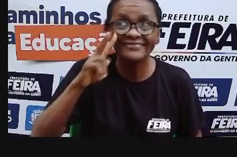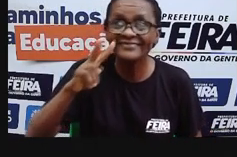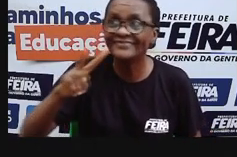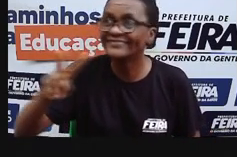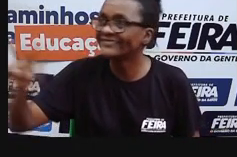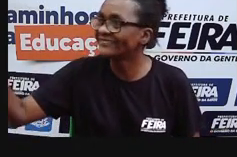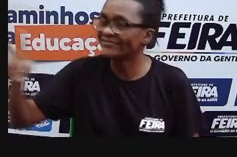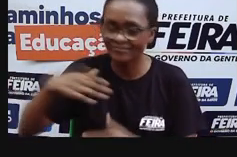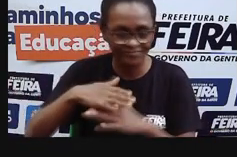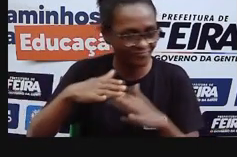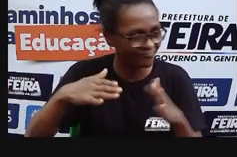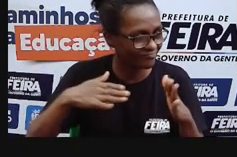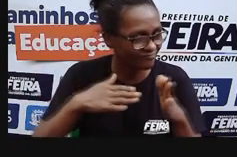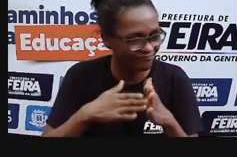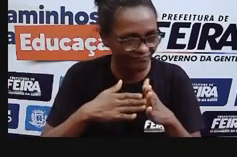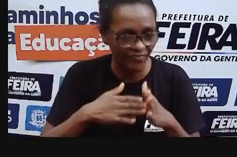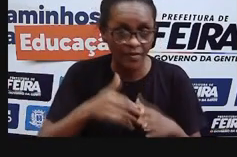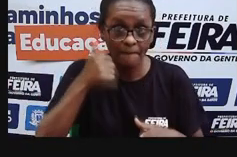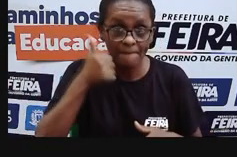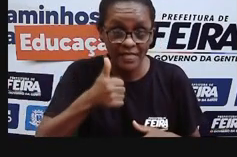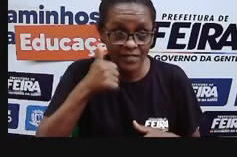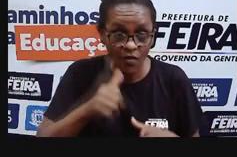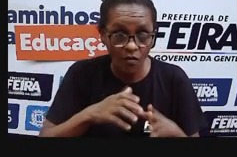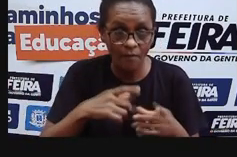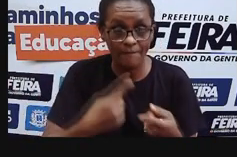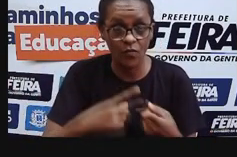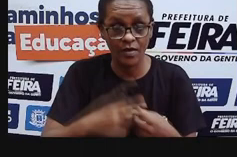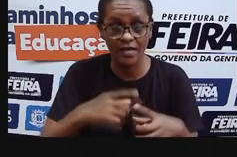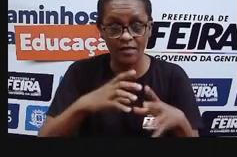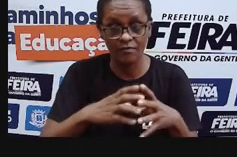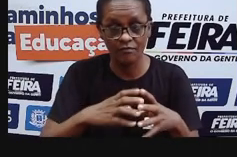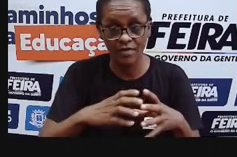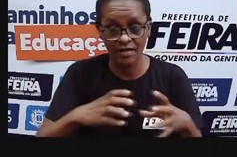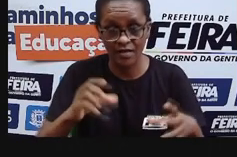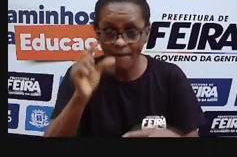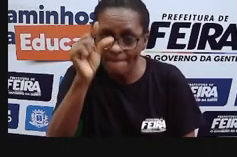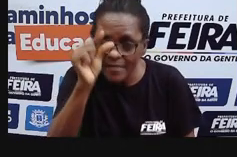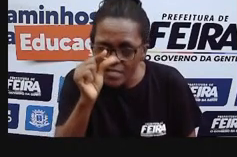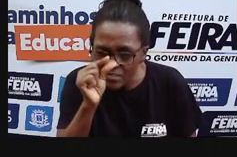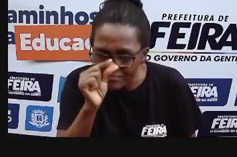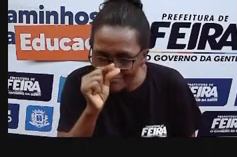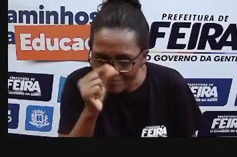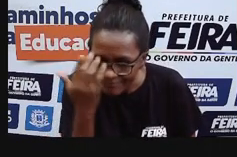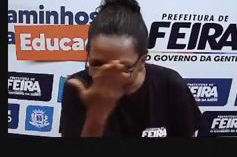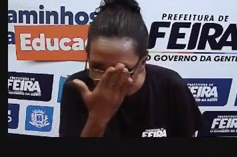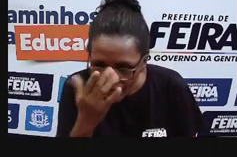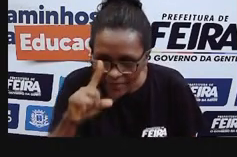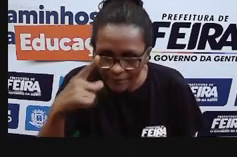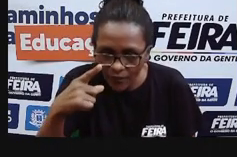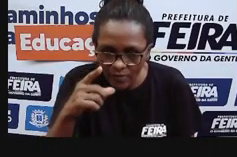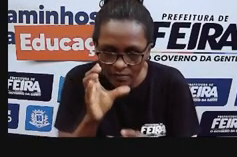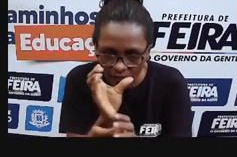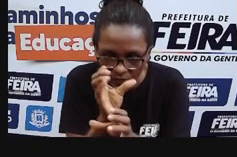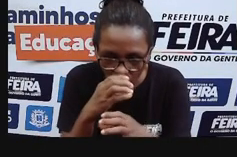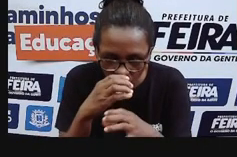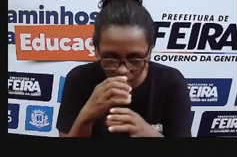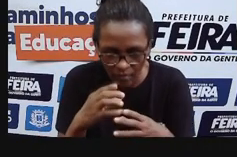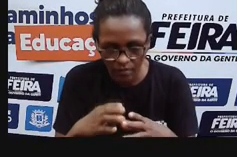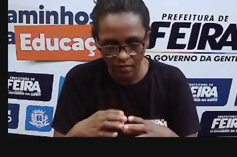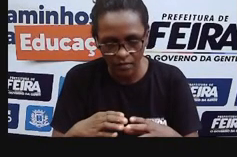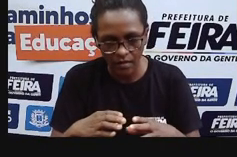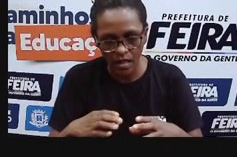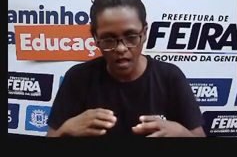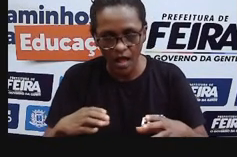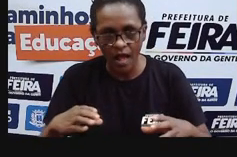uma imagem maior do que a imagem real, do que o objeto real, tá? E o